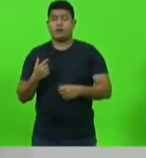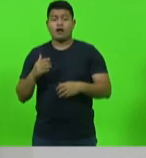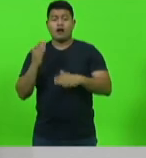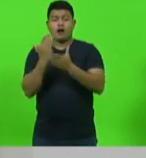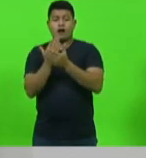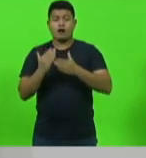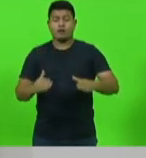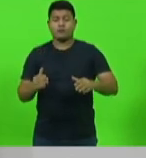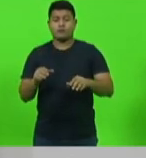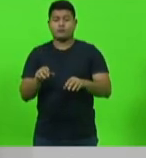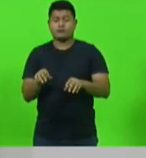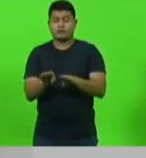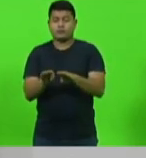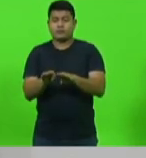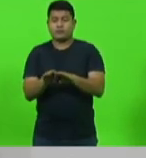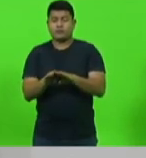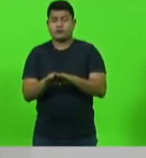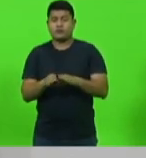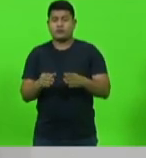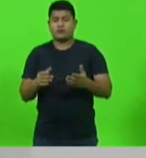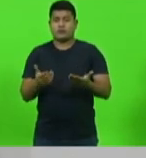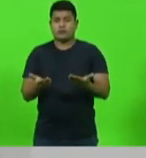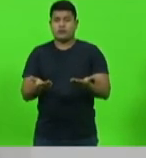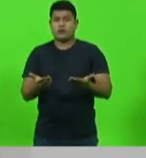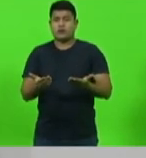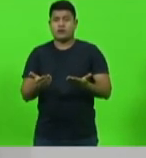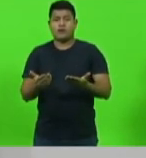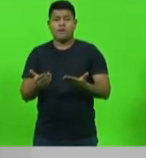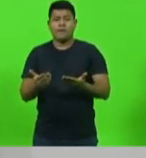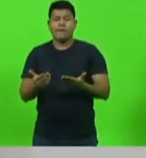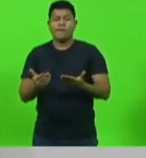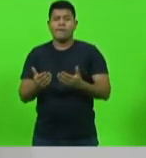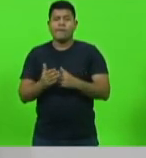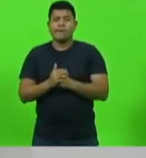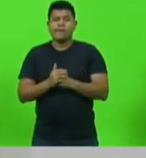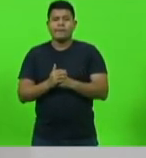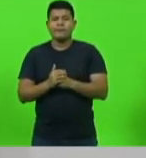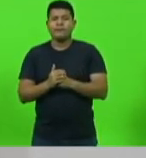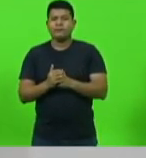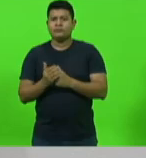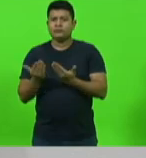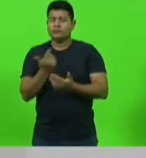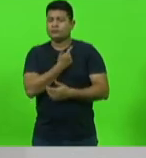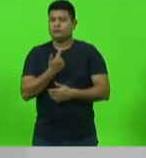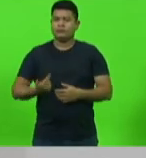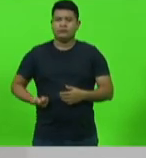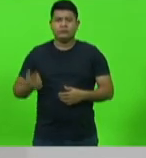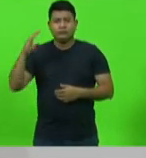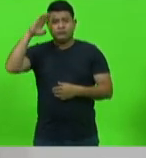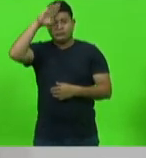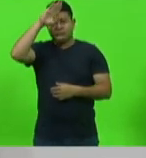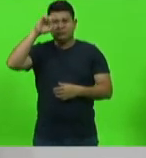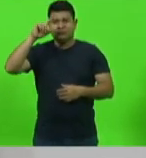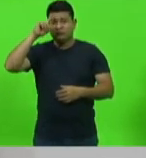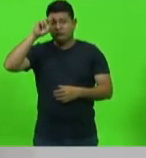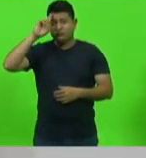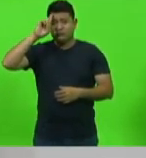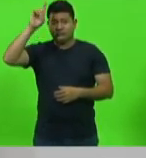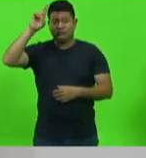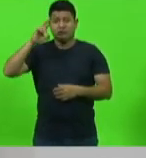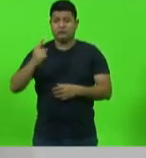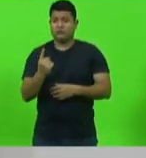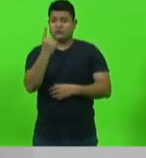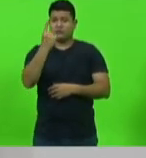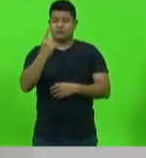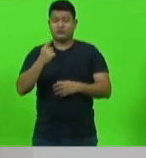administração pública para instituir o império do ato pessoal do governante que está à frente do país. Essa PEC é